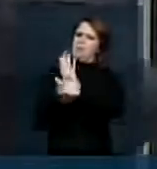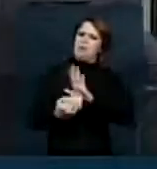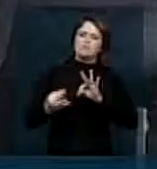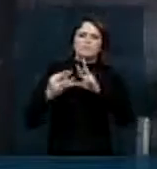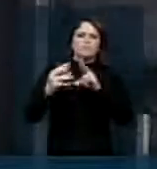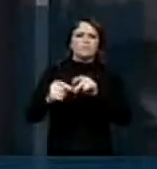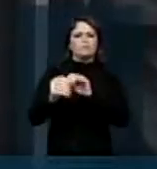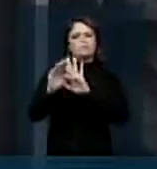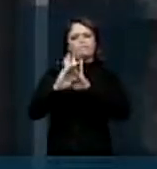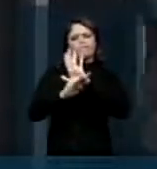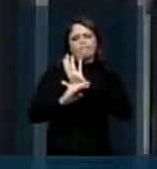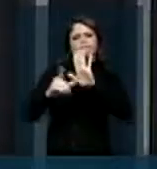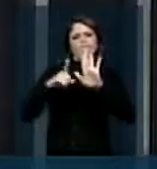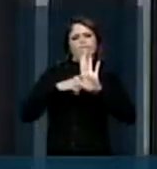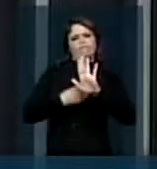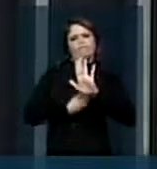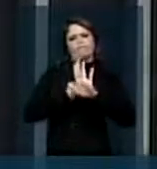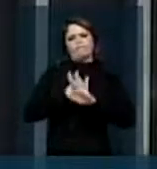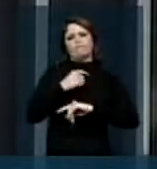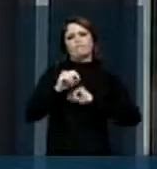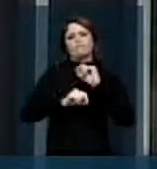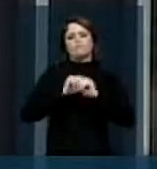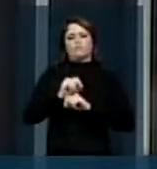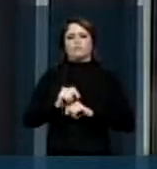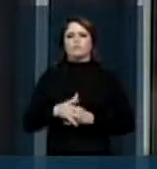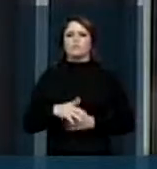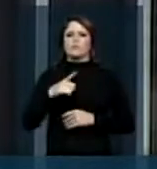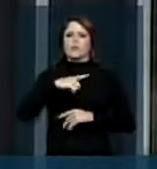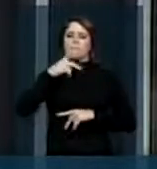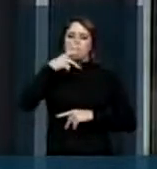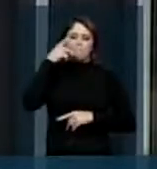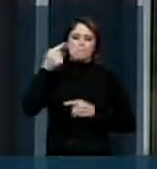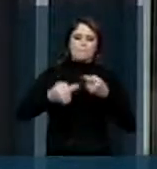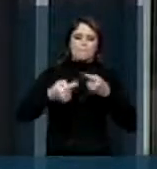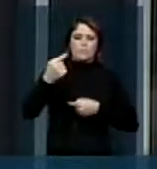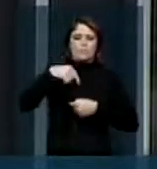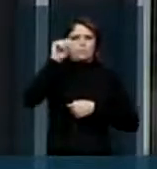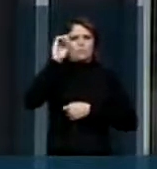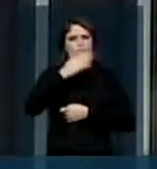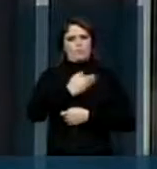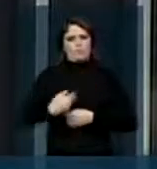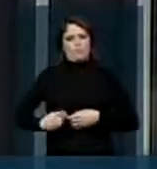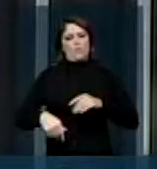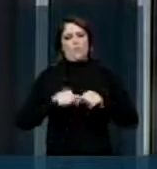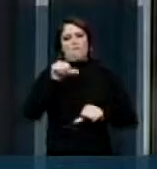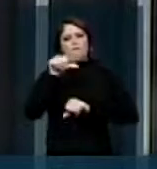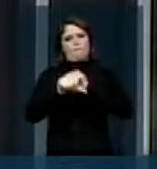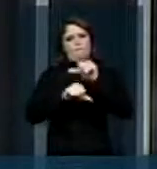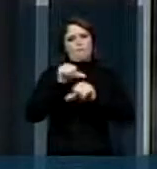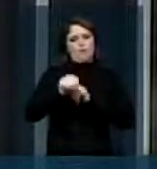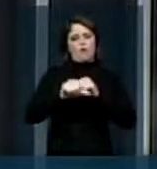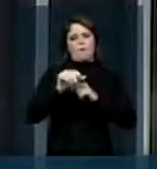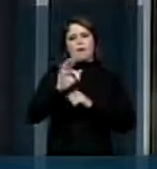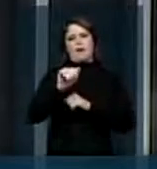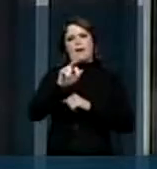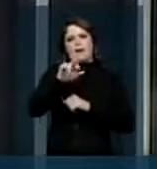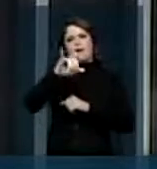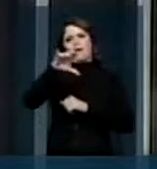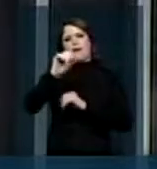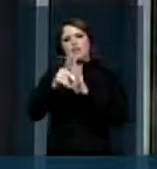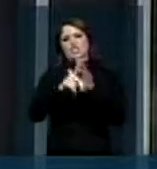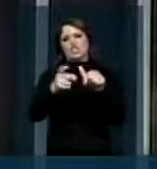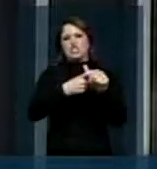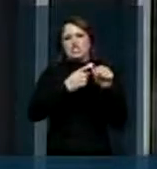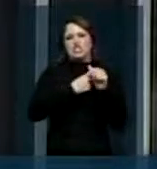pautadas nas políticas públicas, na reforma agrária, no crédito, nas